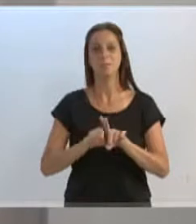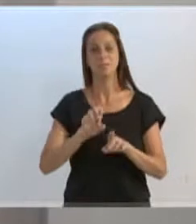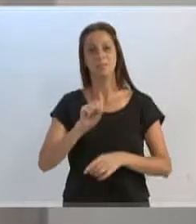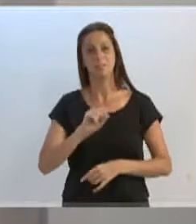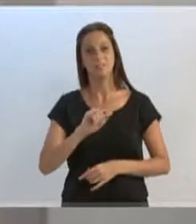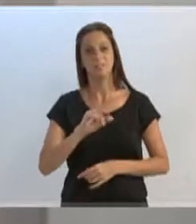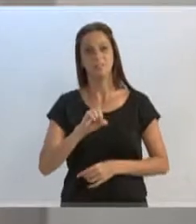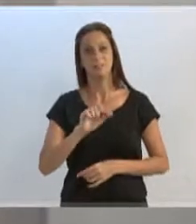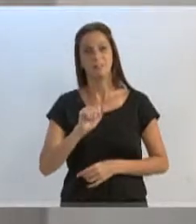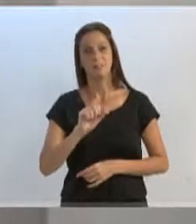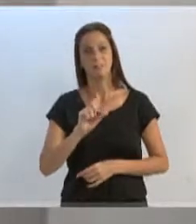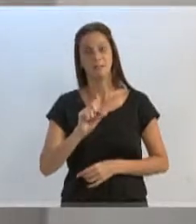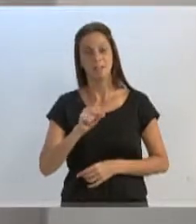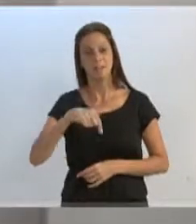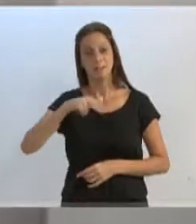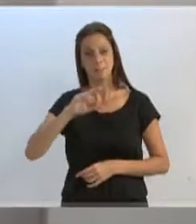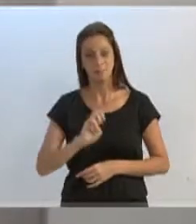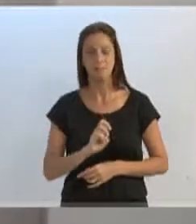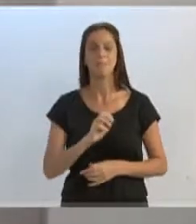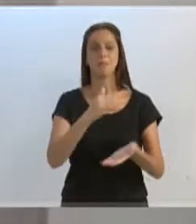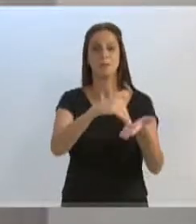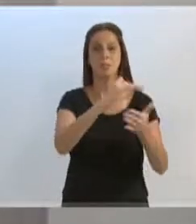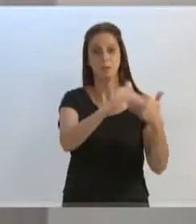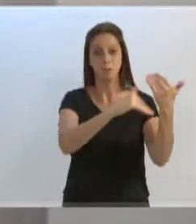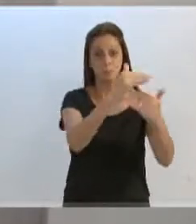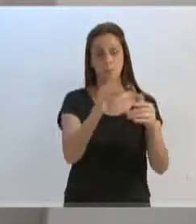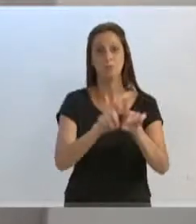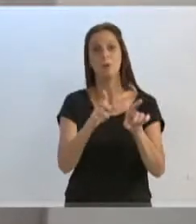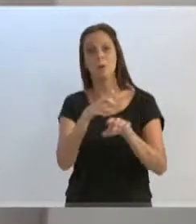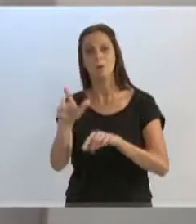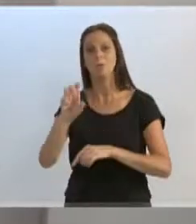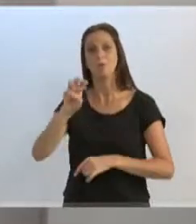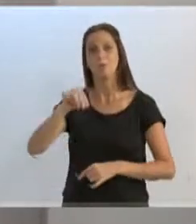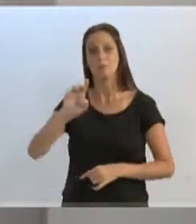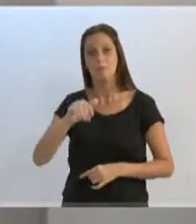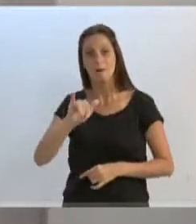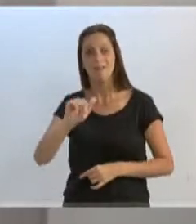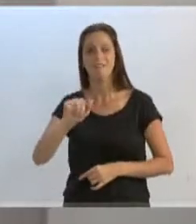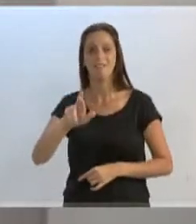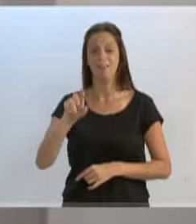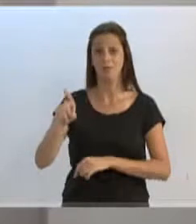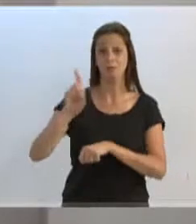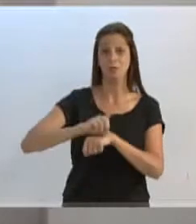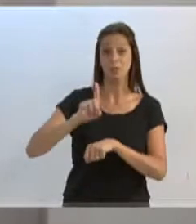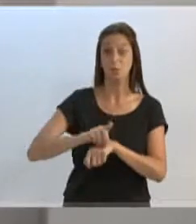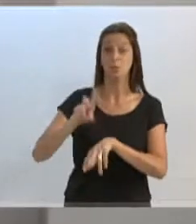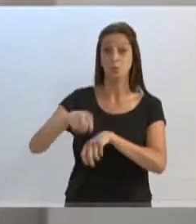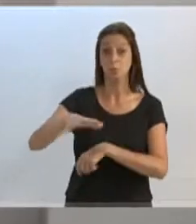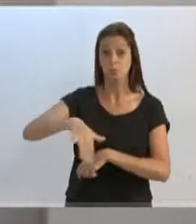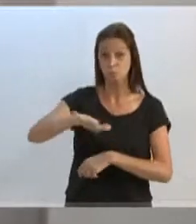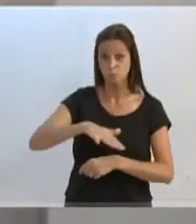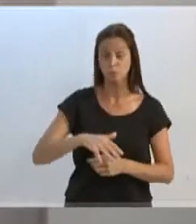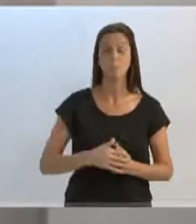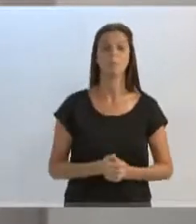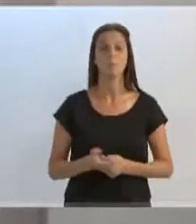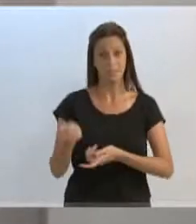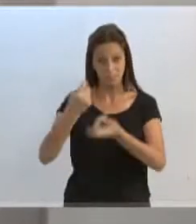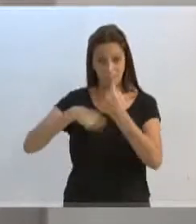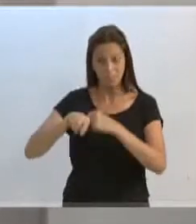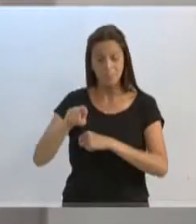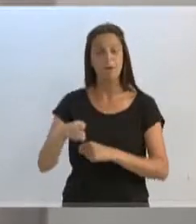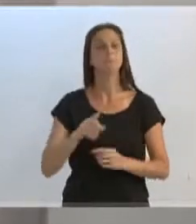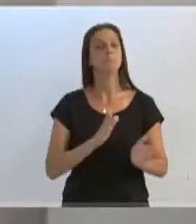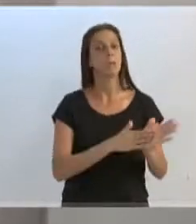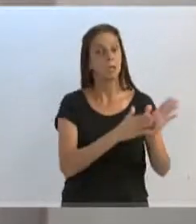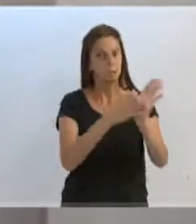o secretário de Desenvolvimento Econômico, também o Maia, que é o diretor rural lá da Secretaria de Desenvolvimento Econômico, que ir